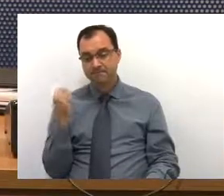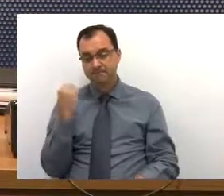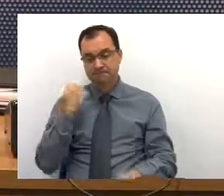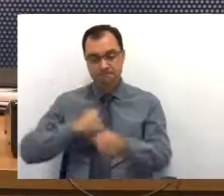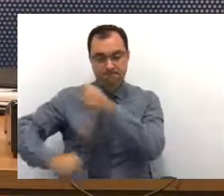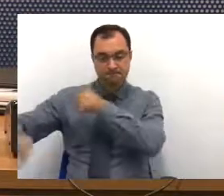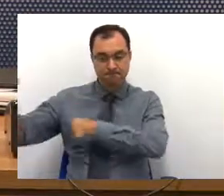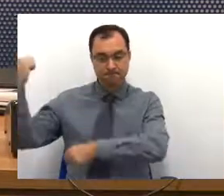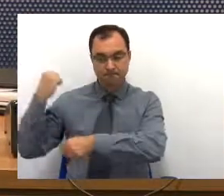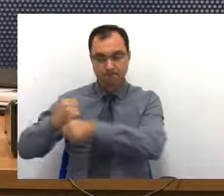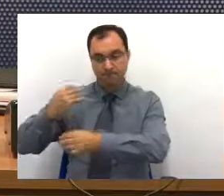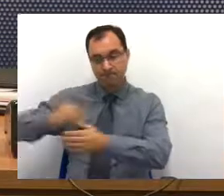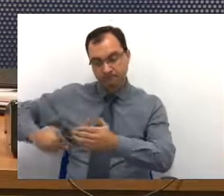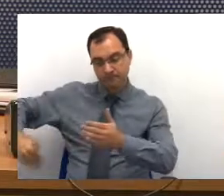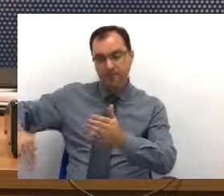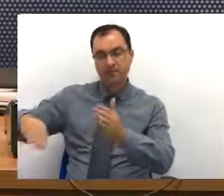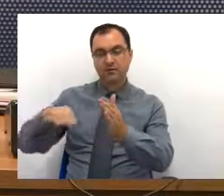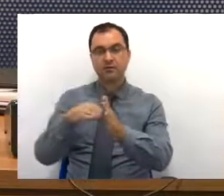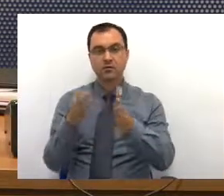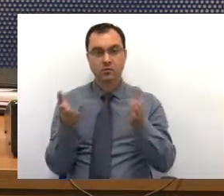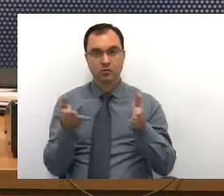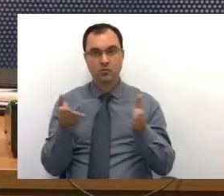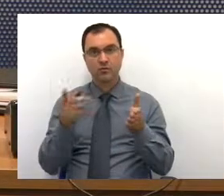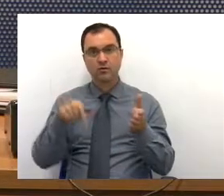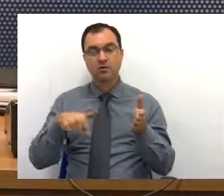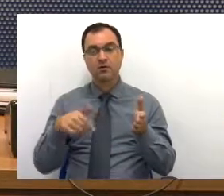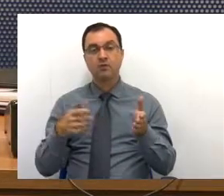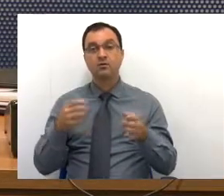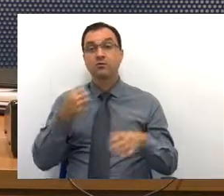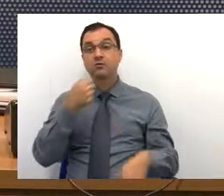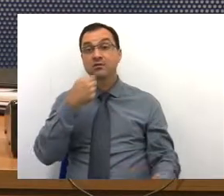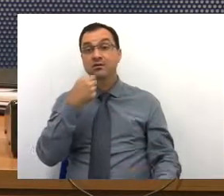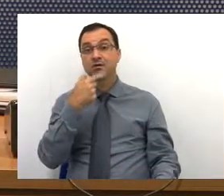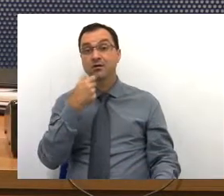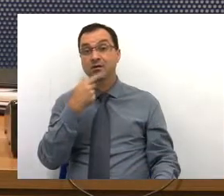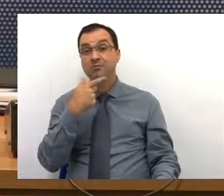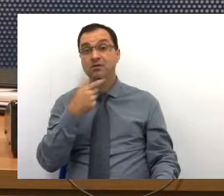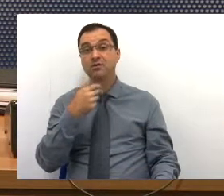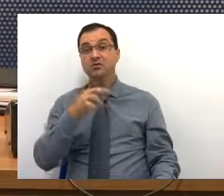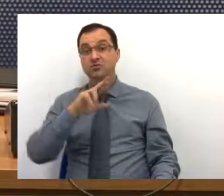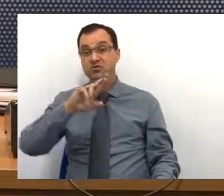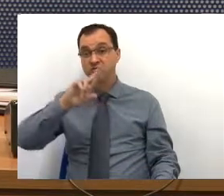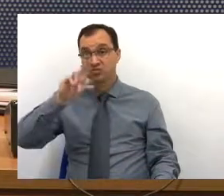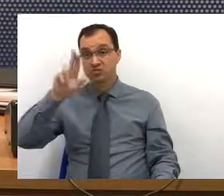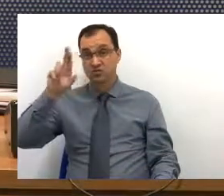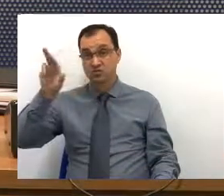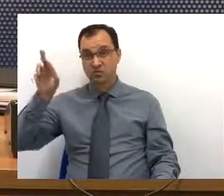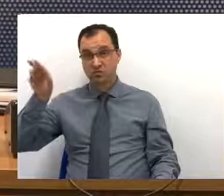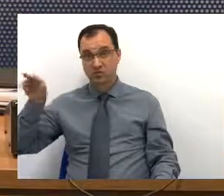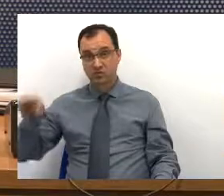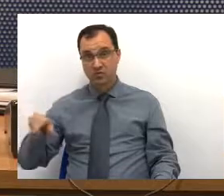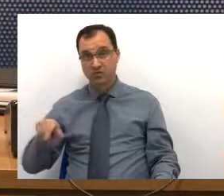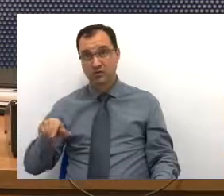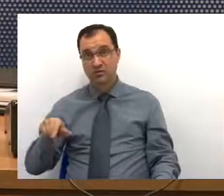anos para cá, é que uma série de remédios para